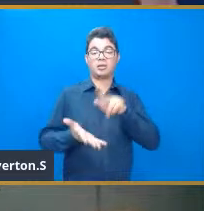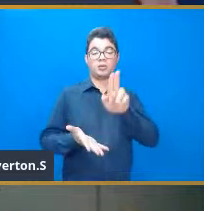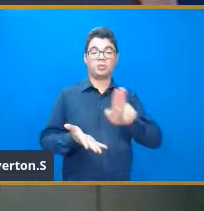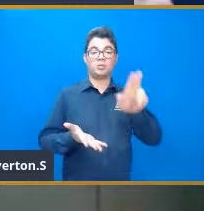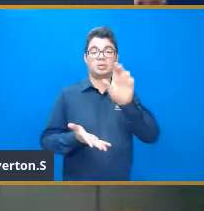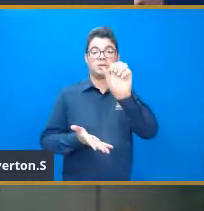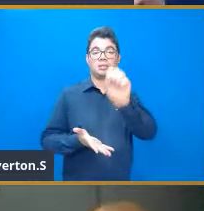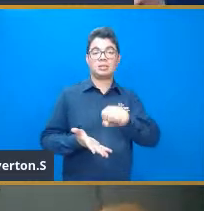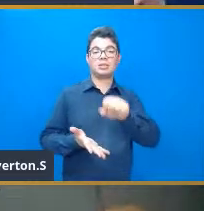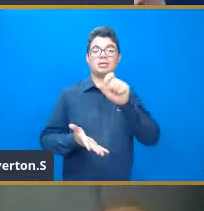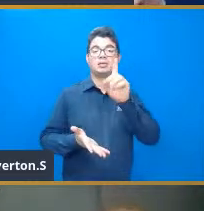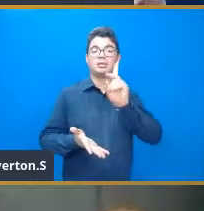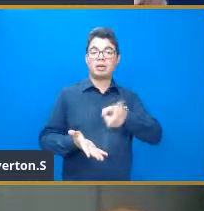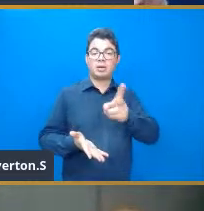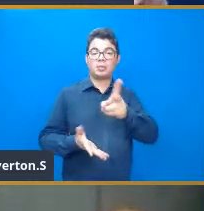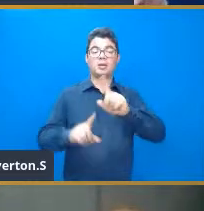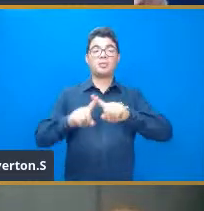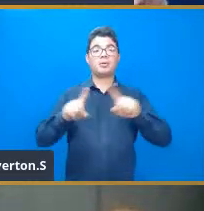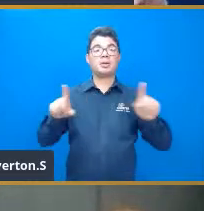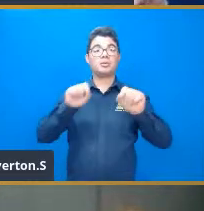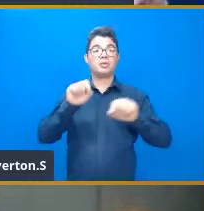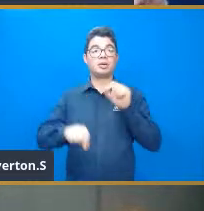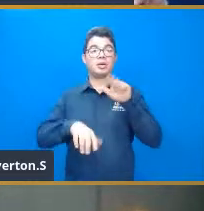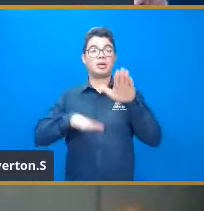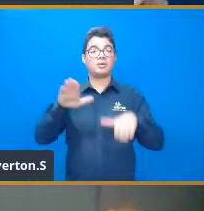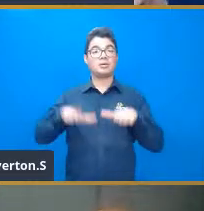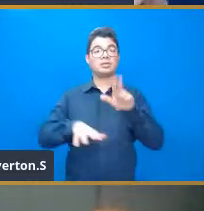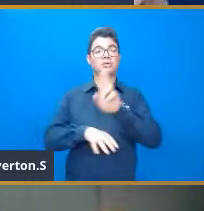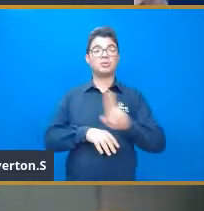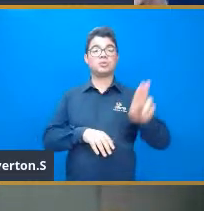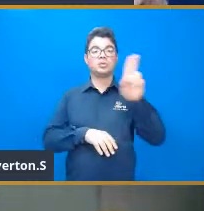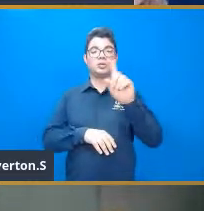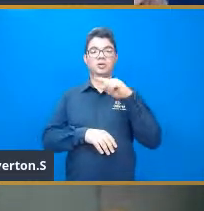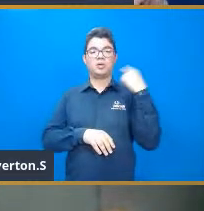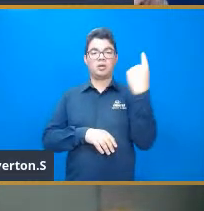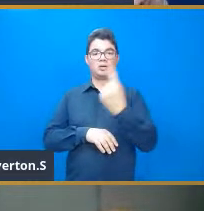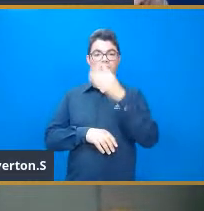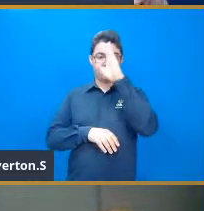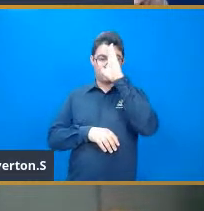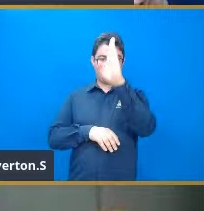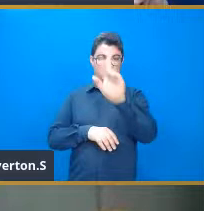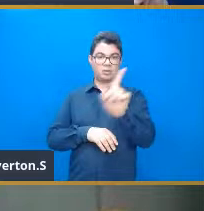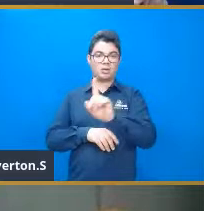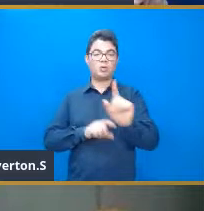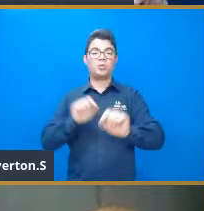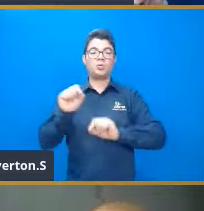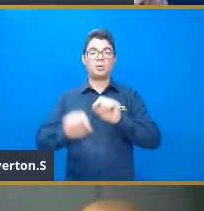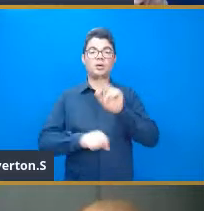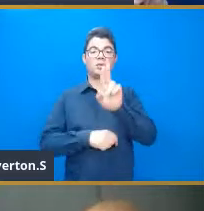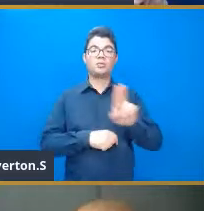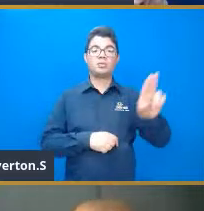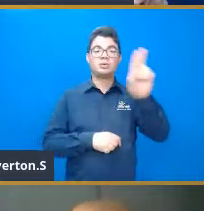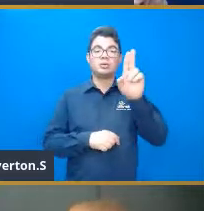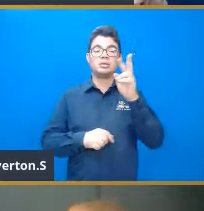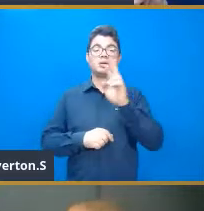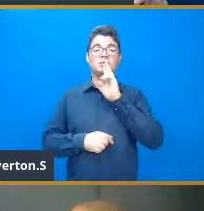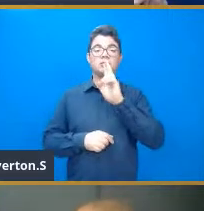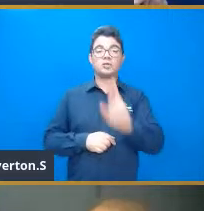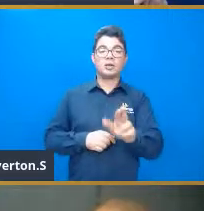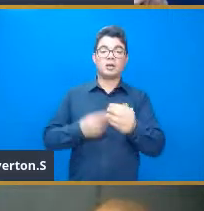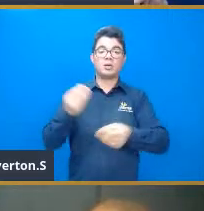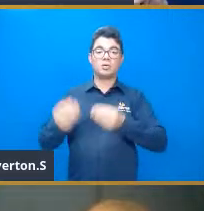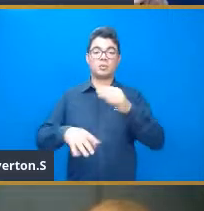tempo todo, só que, muitas vezes, a gente não usa nós diretamente, mas a gente já usa o resultado obtido por meio da